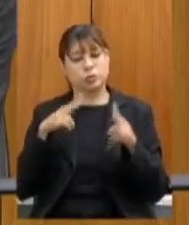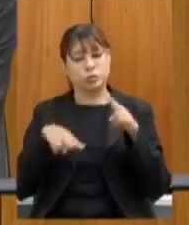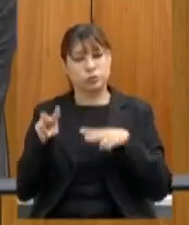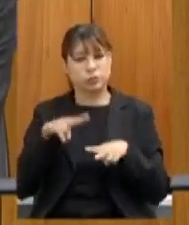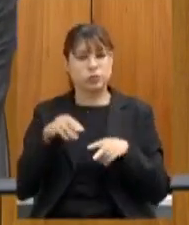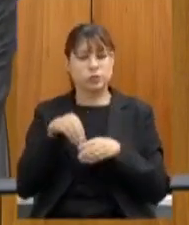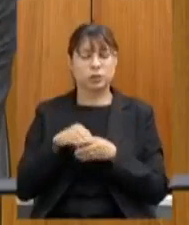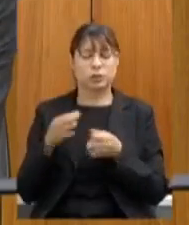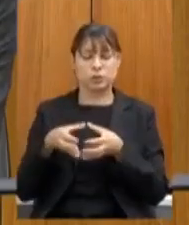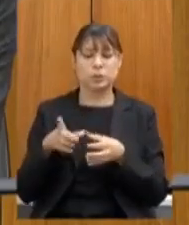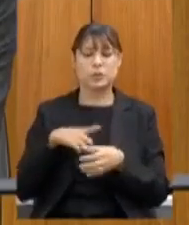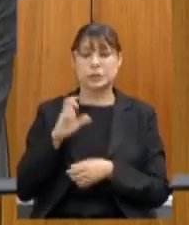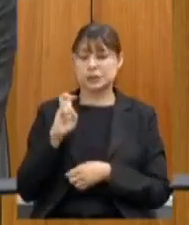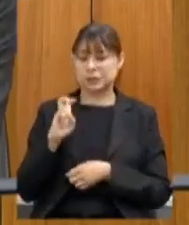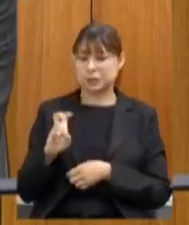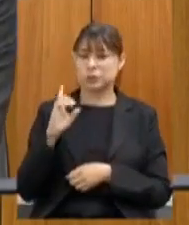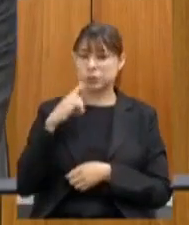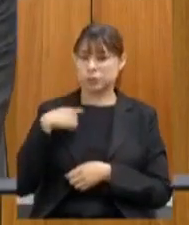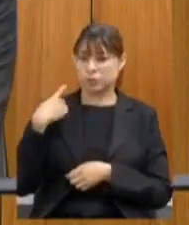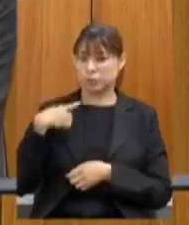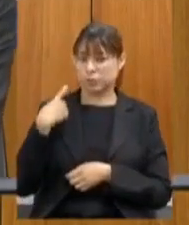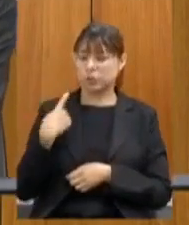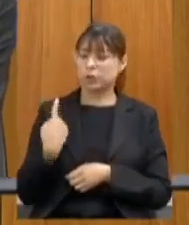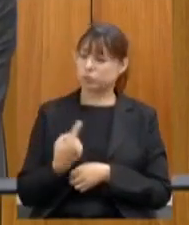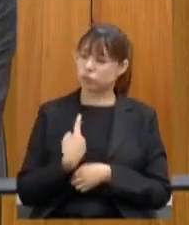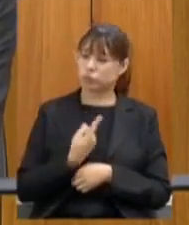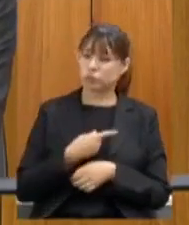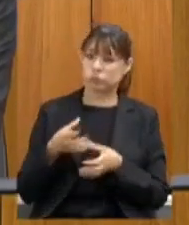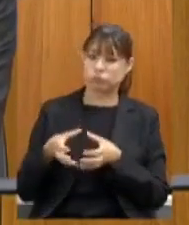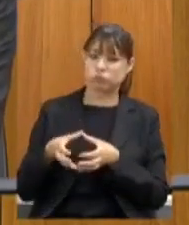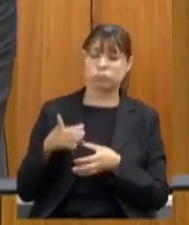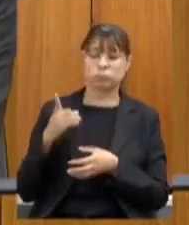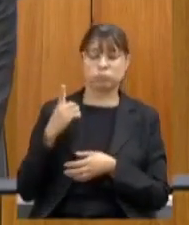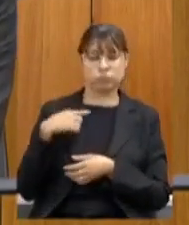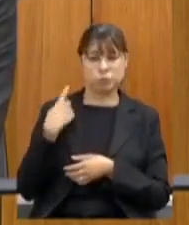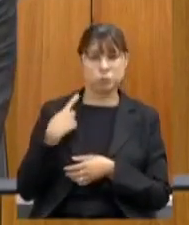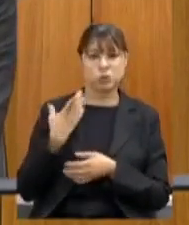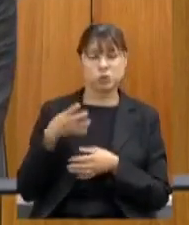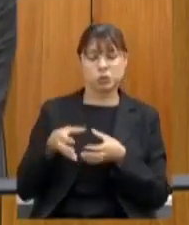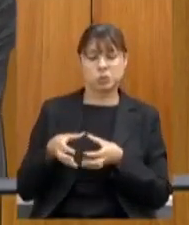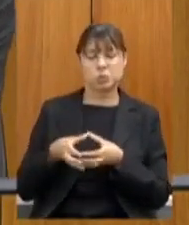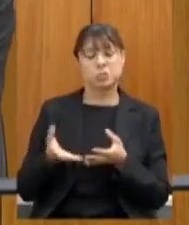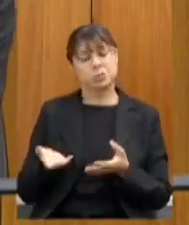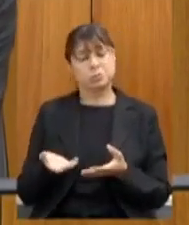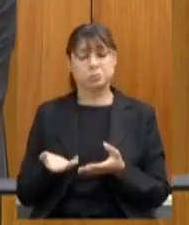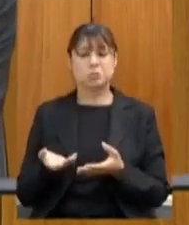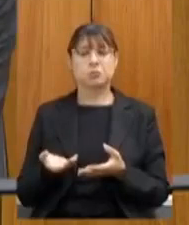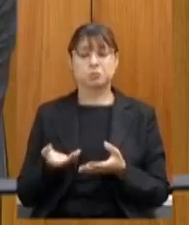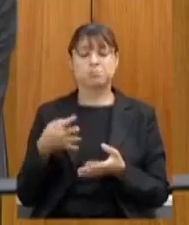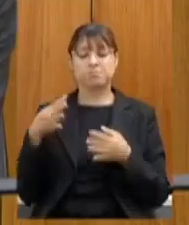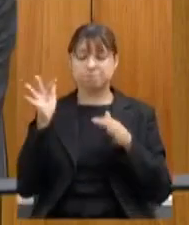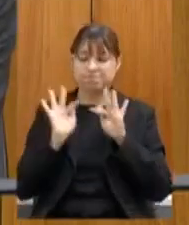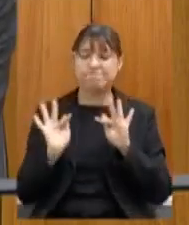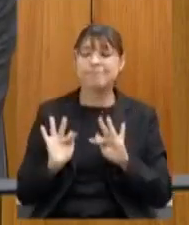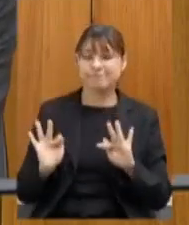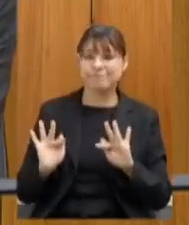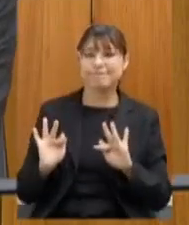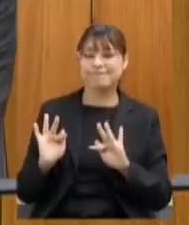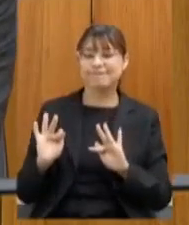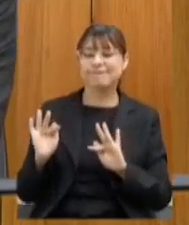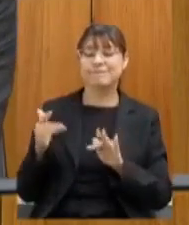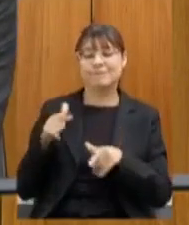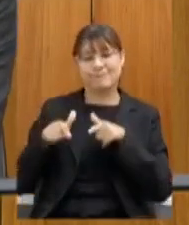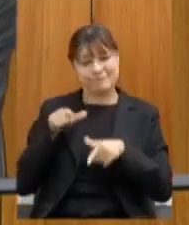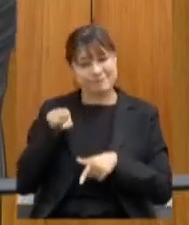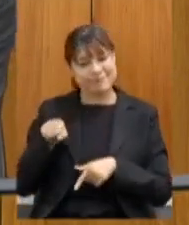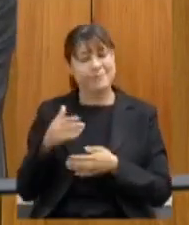comissão somos cinco deputados e a comissão ficou realmente muito feliz com o tratamento dado aí pela secretaria de educação e com